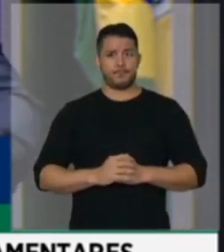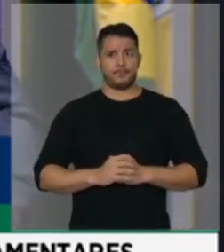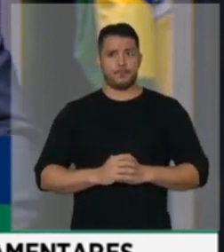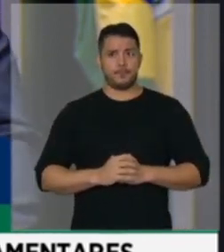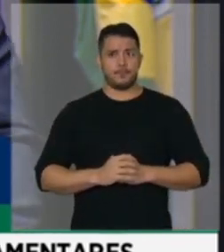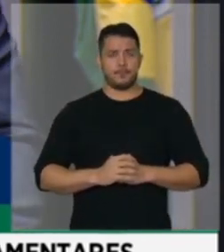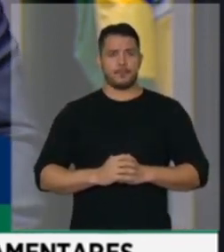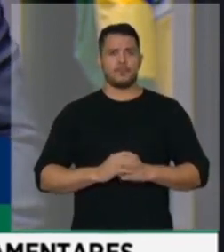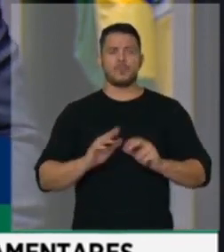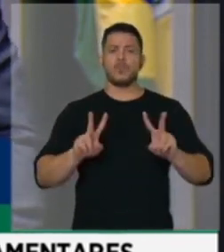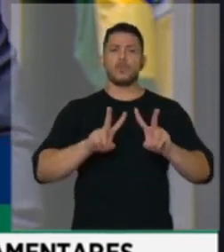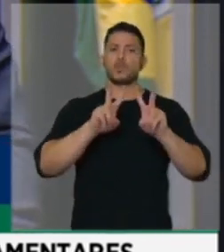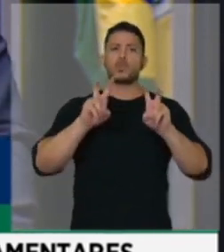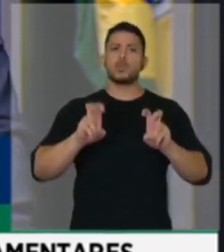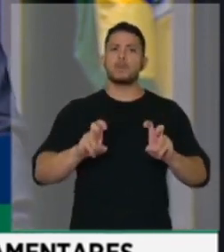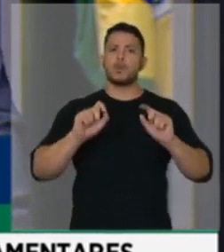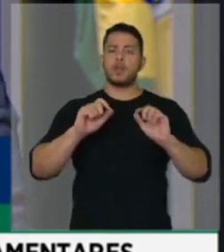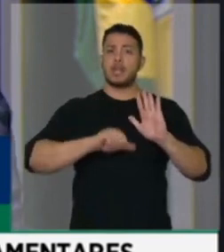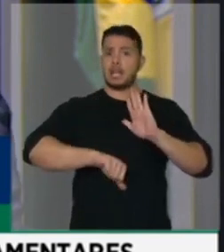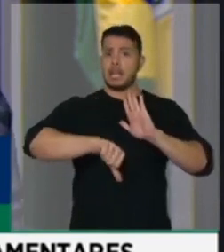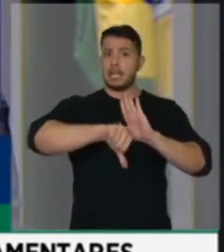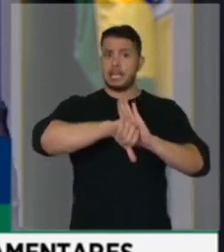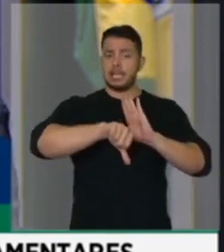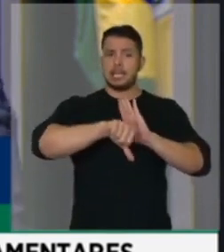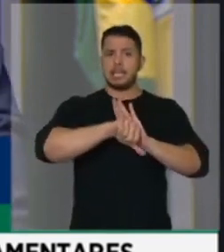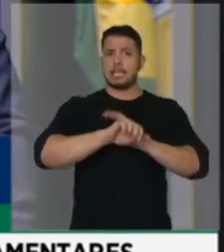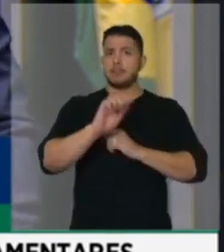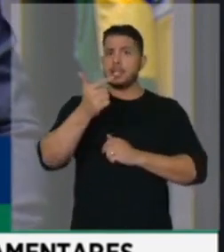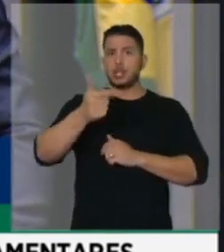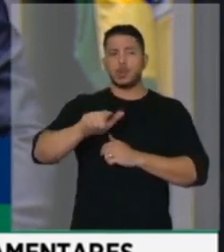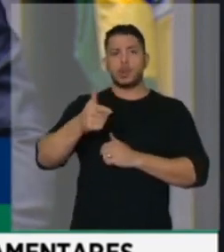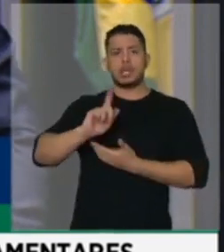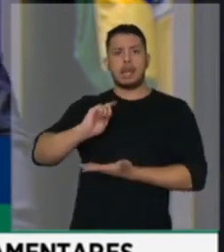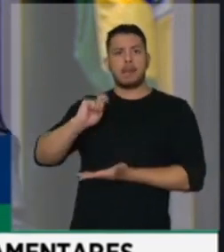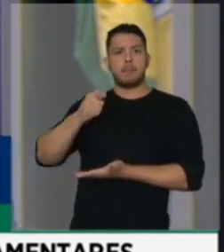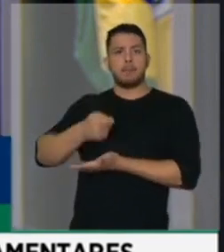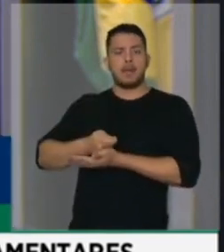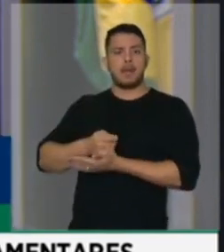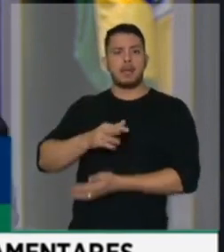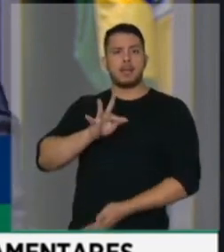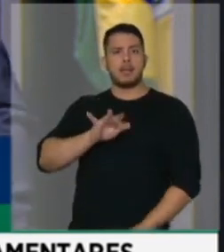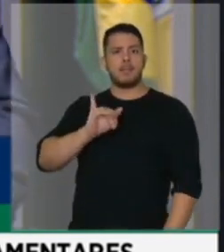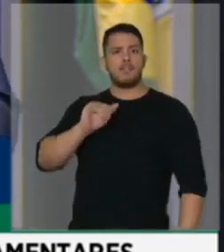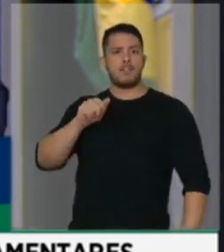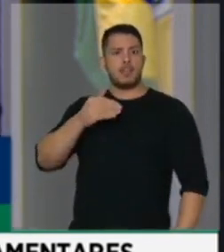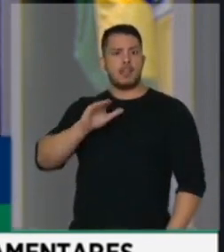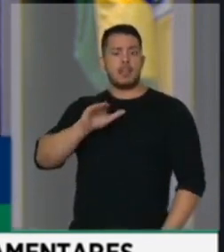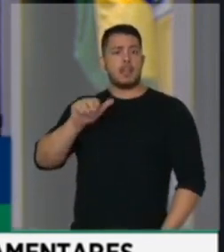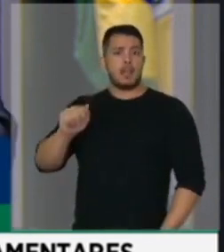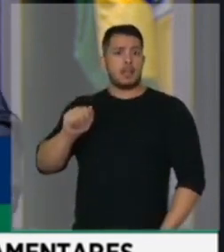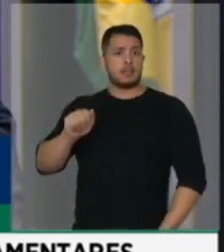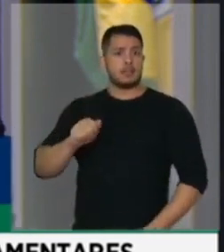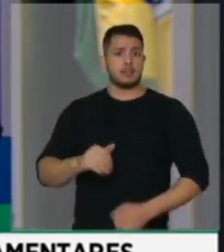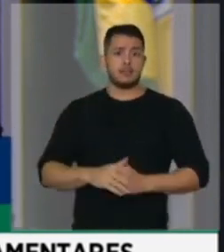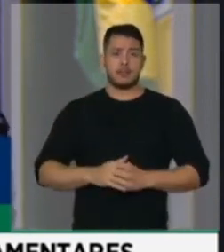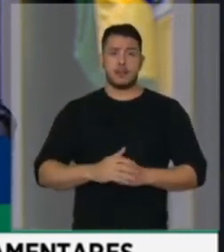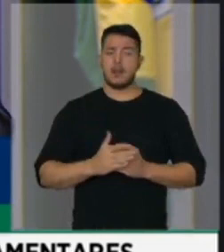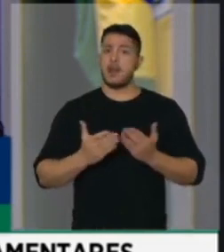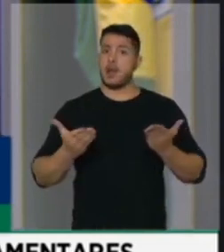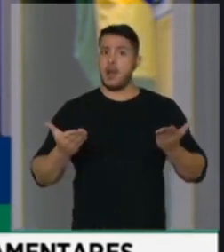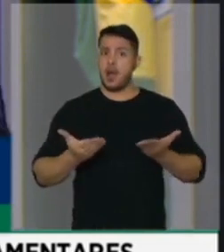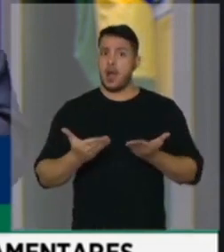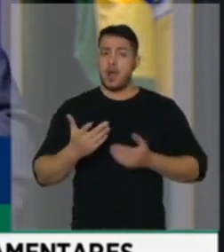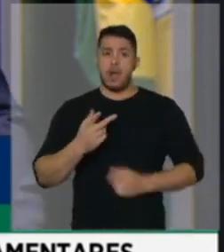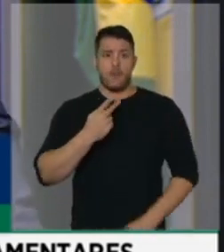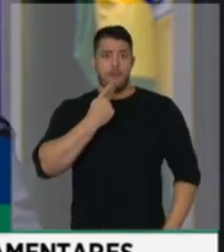inafiançável não são mais aquelas que estavam estabelecidas na Constituição. O que está falando de na